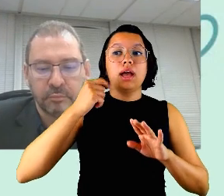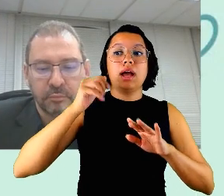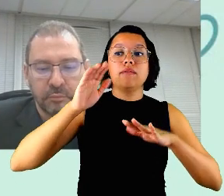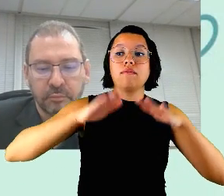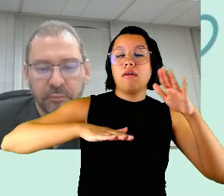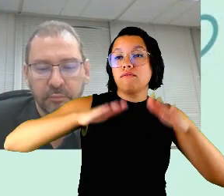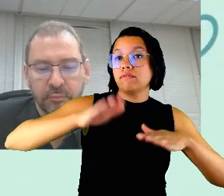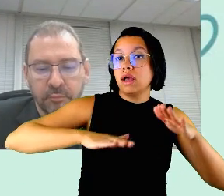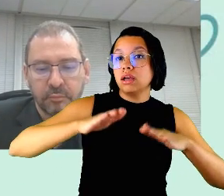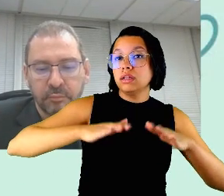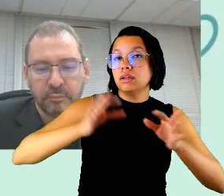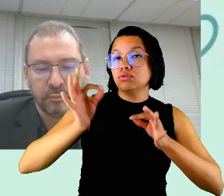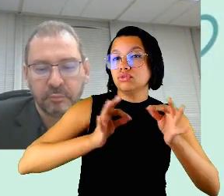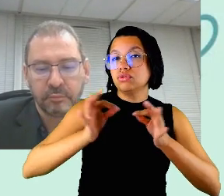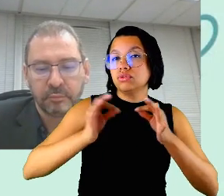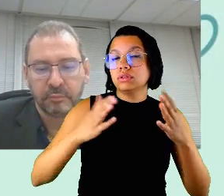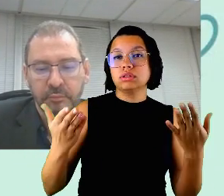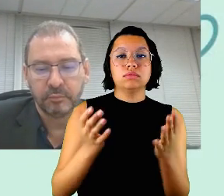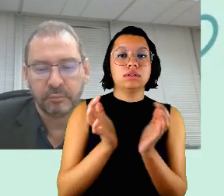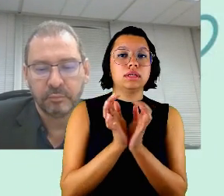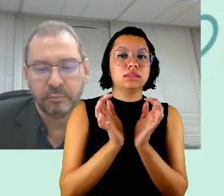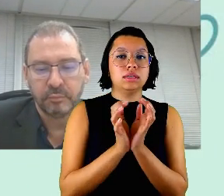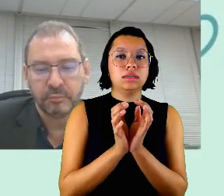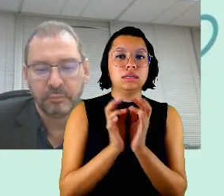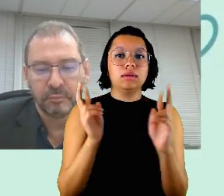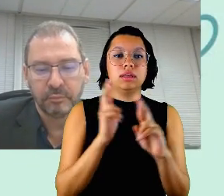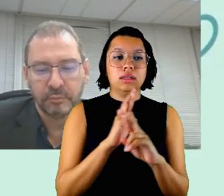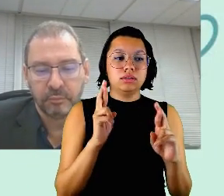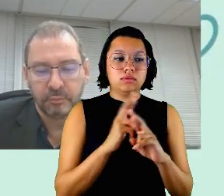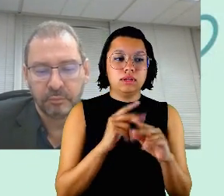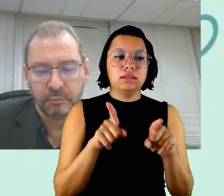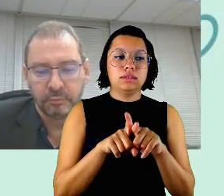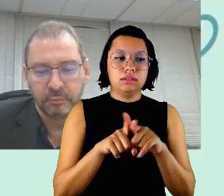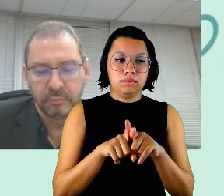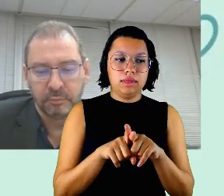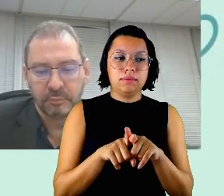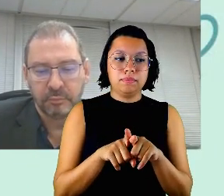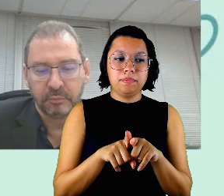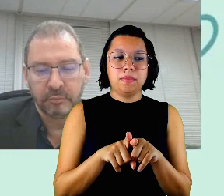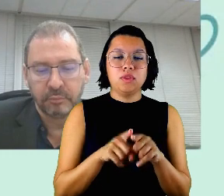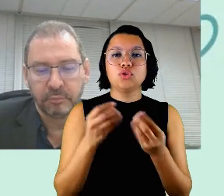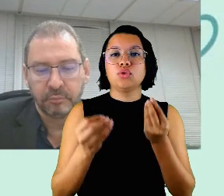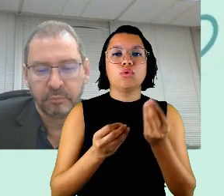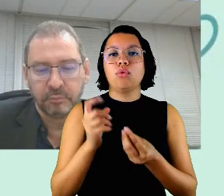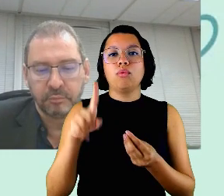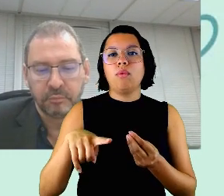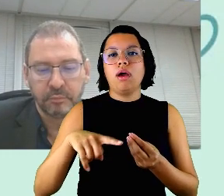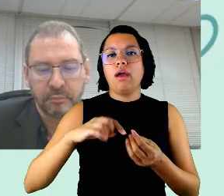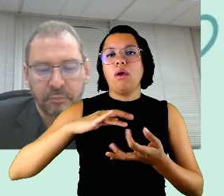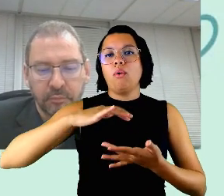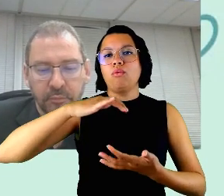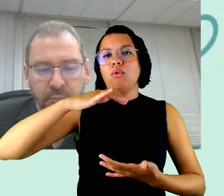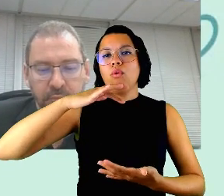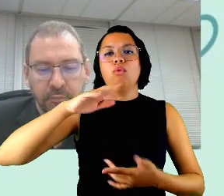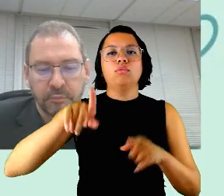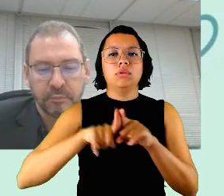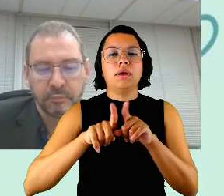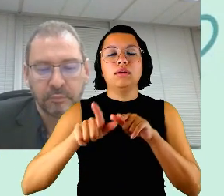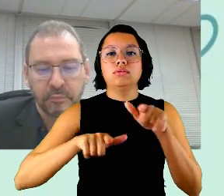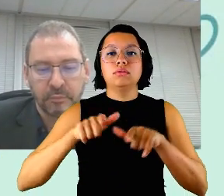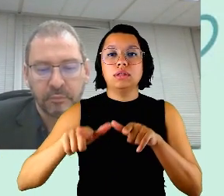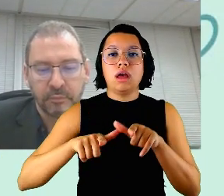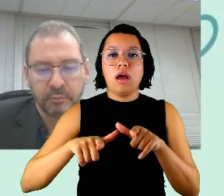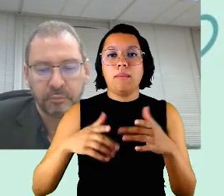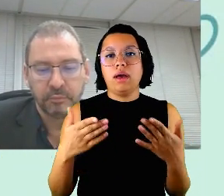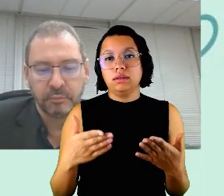arranjos dessa equipe em função também da natureza do trabalho do volume que ele tem então em suma doutor o que